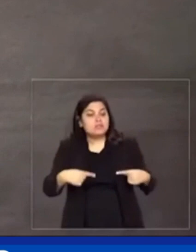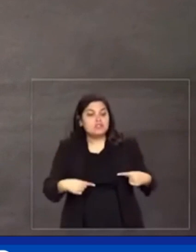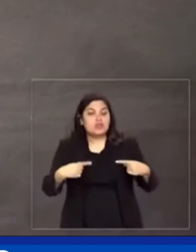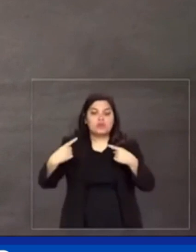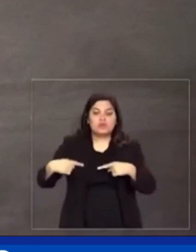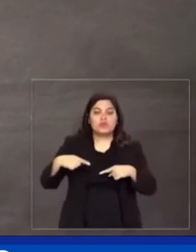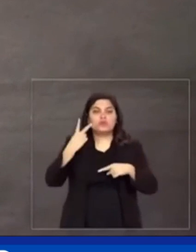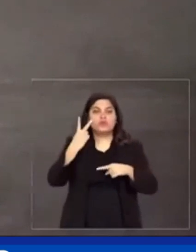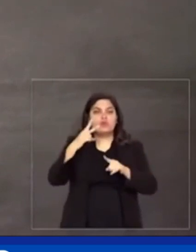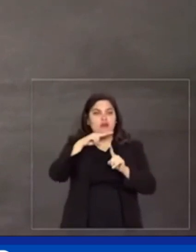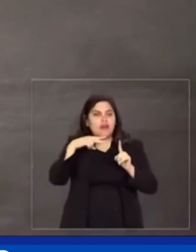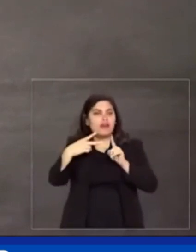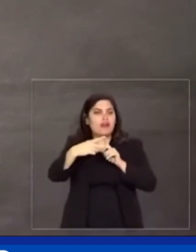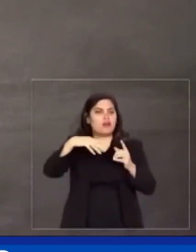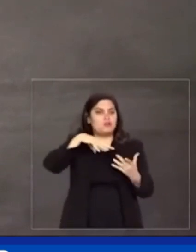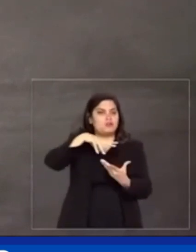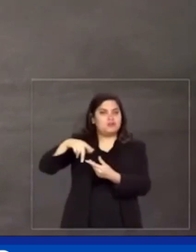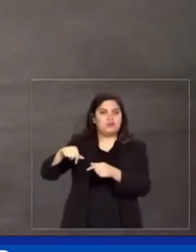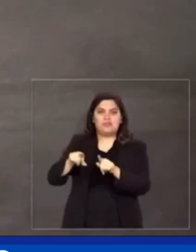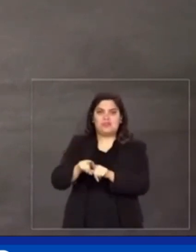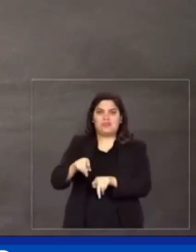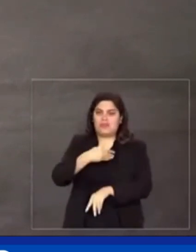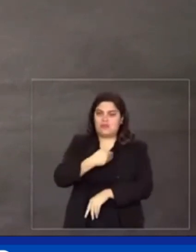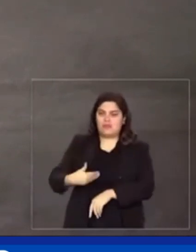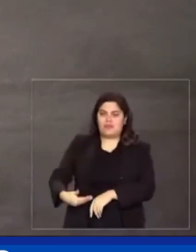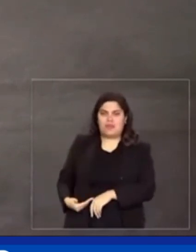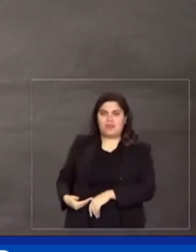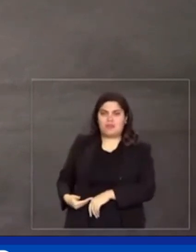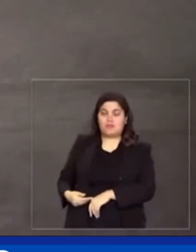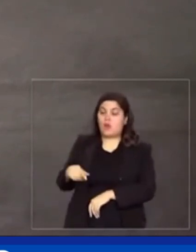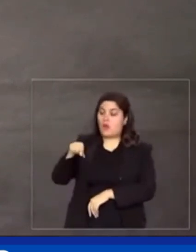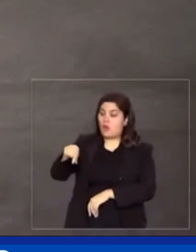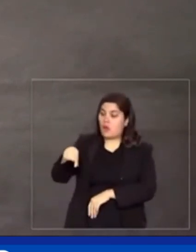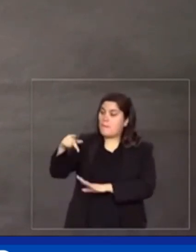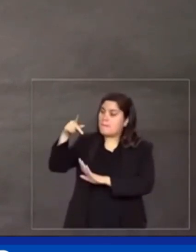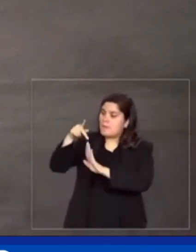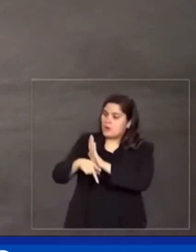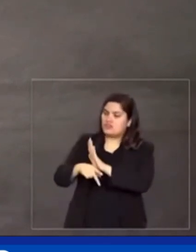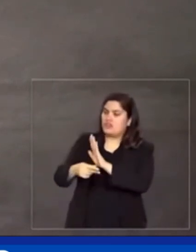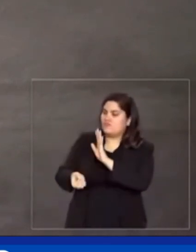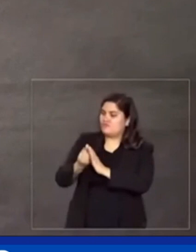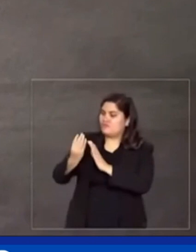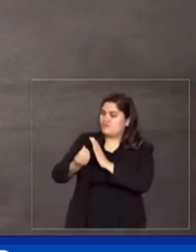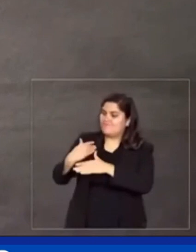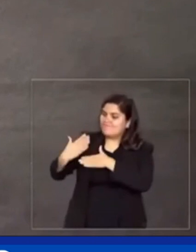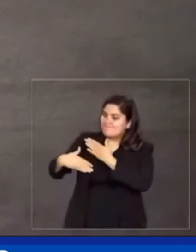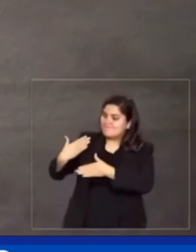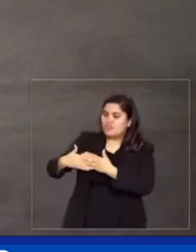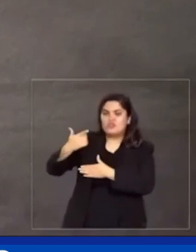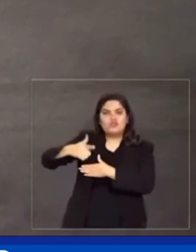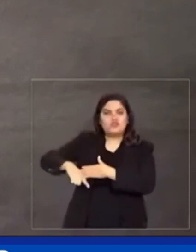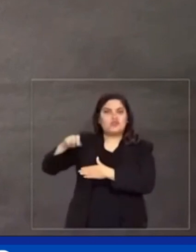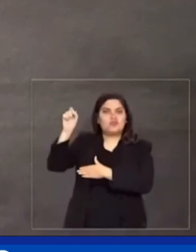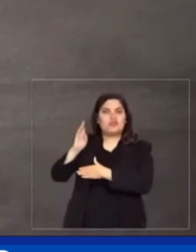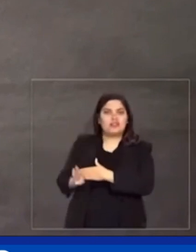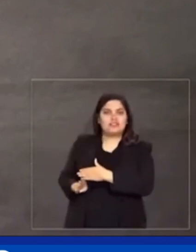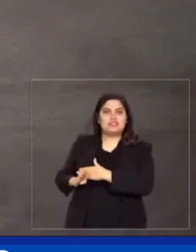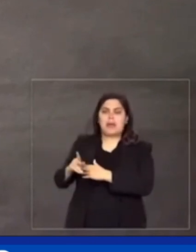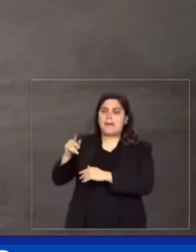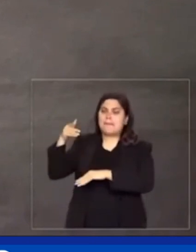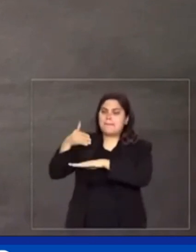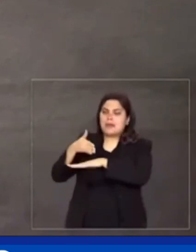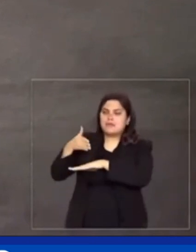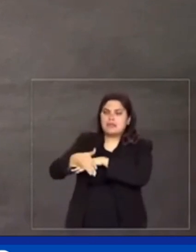visões de mundo de governo. De um lado, o projeto de reconstrução do país, com ampla participação